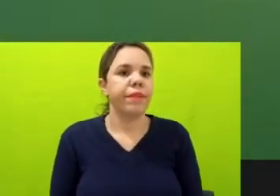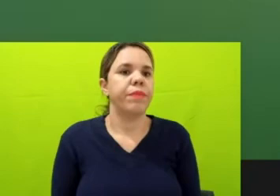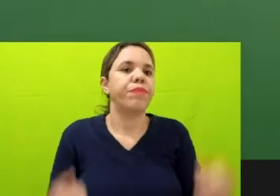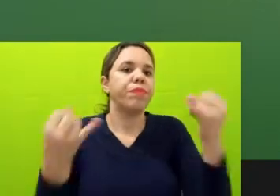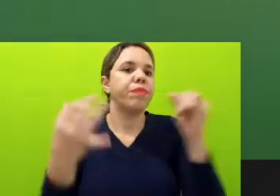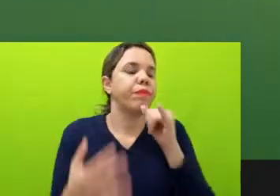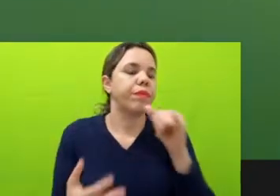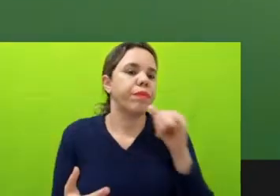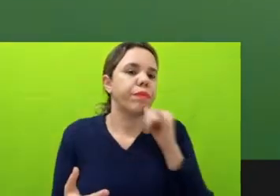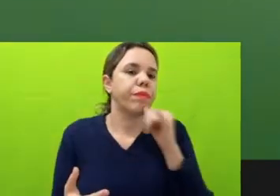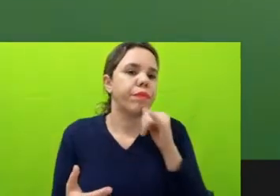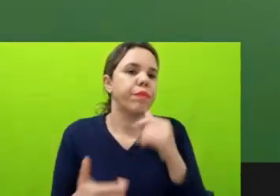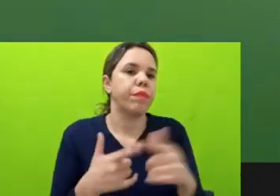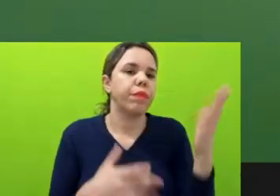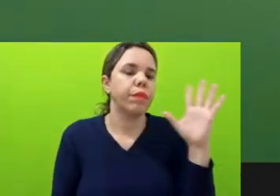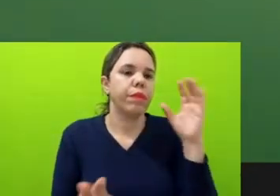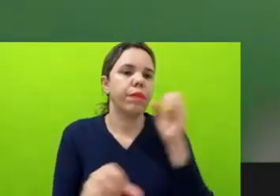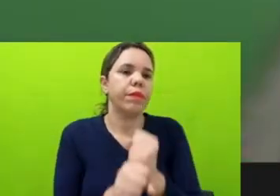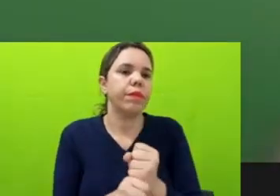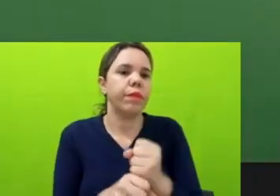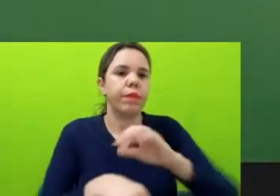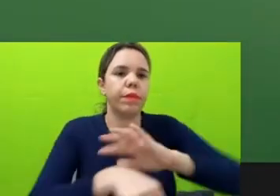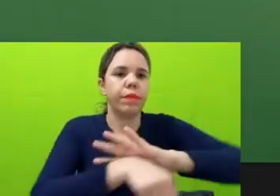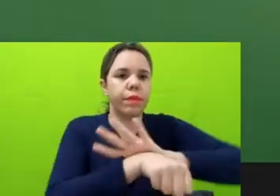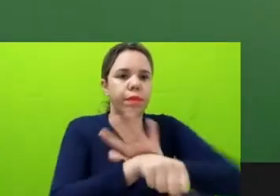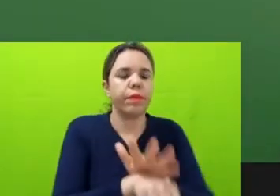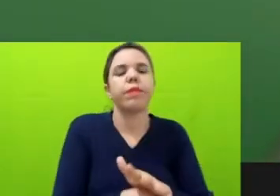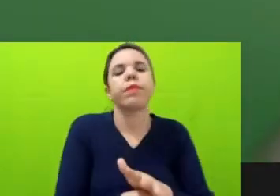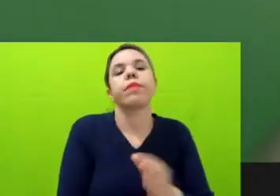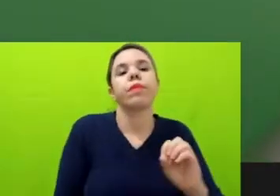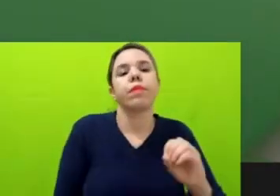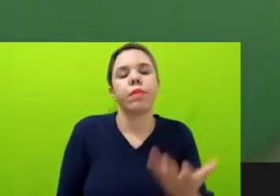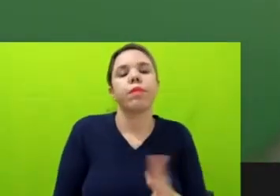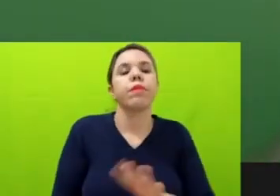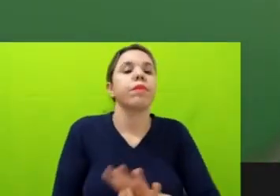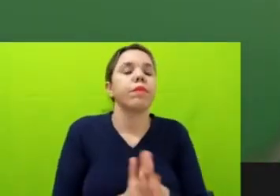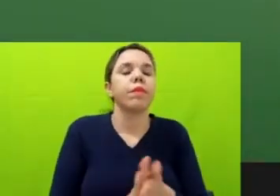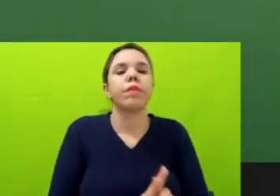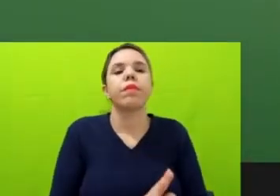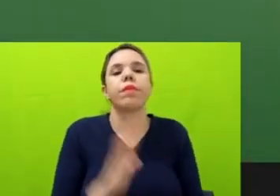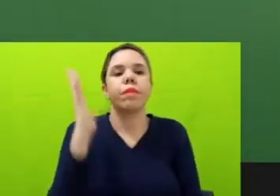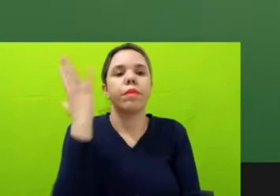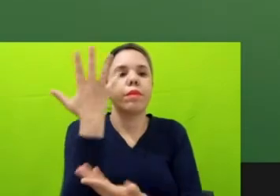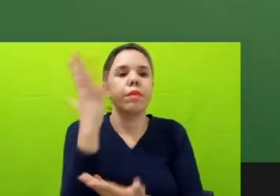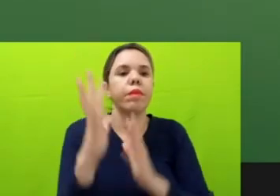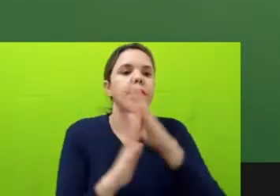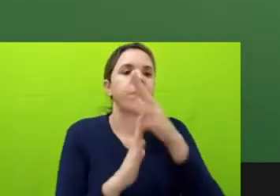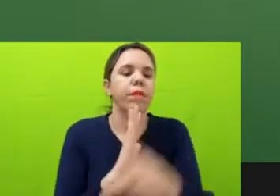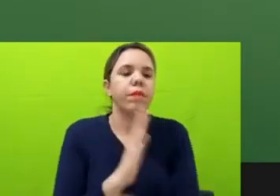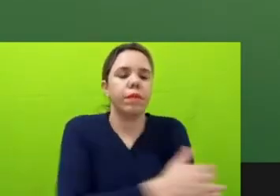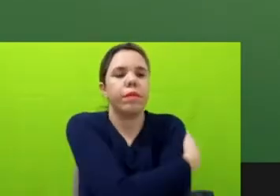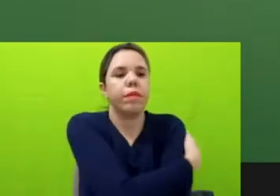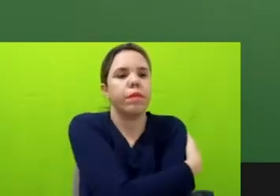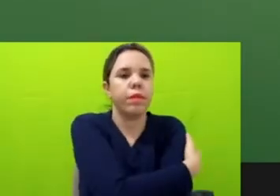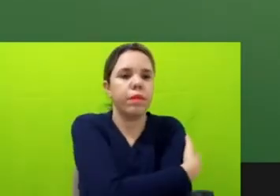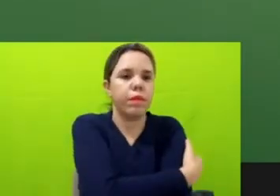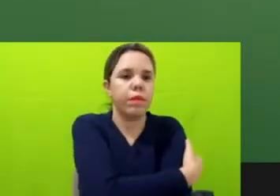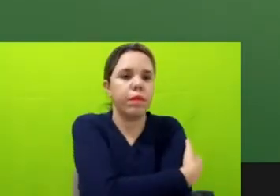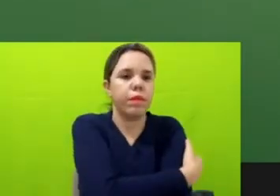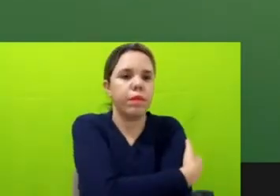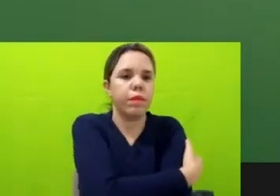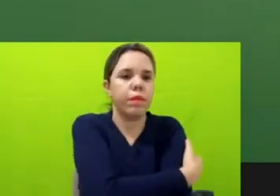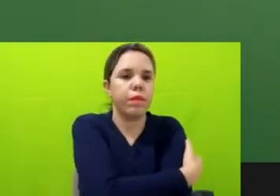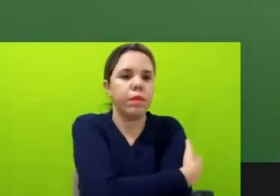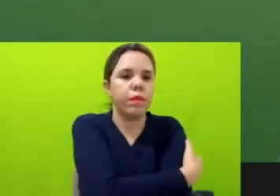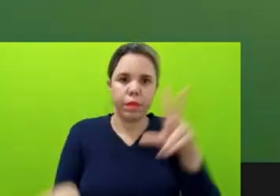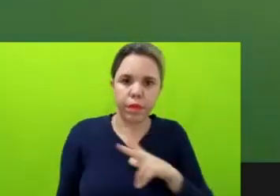racismo ambiental, junta essa questão da falta de transparência do setor privado e a dificuldade de